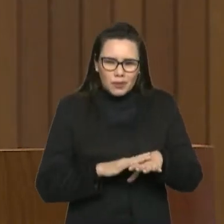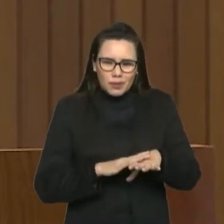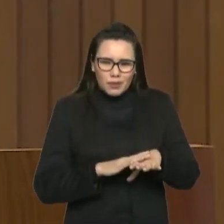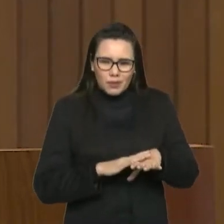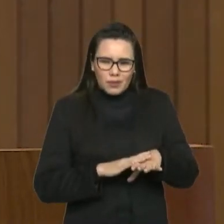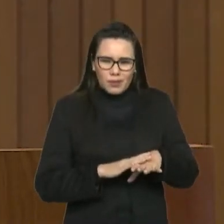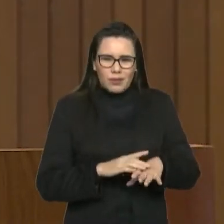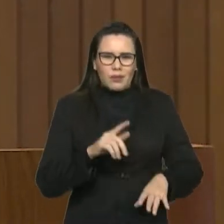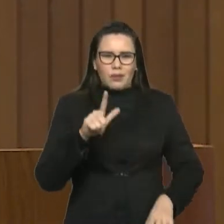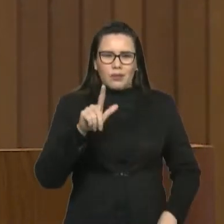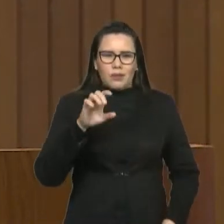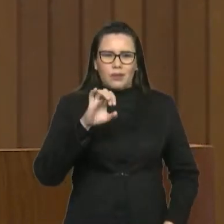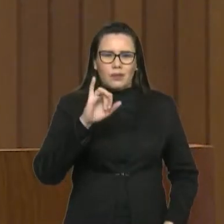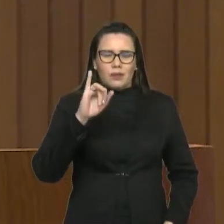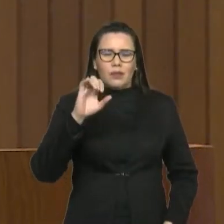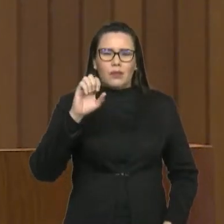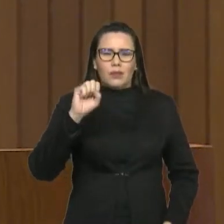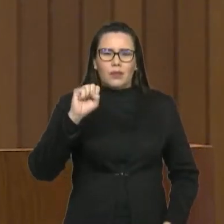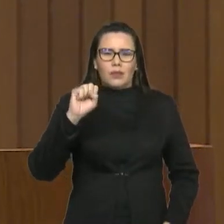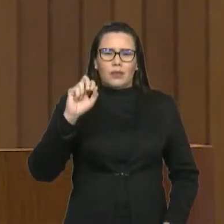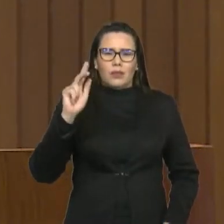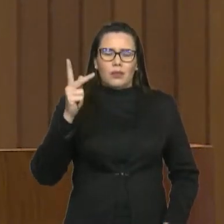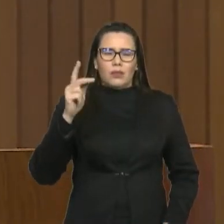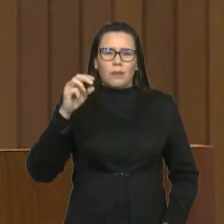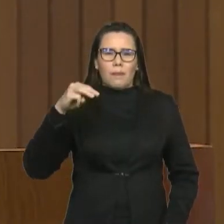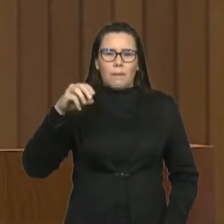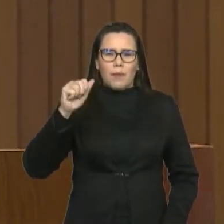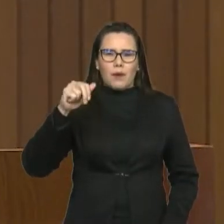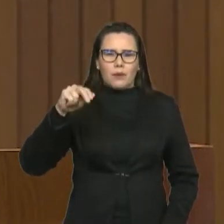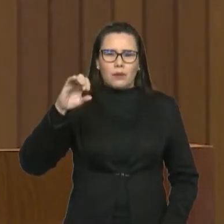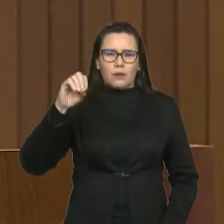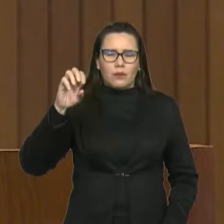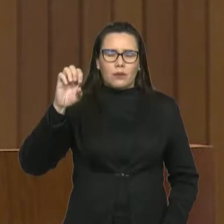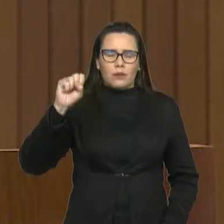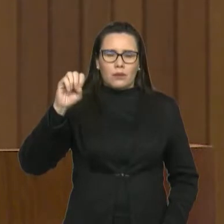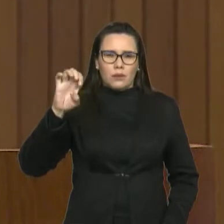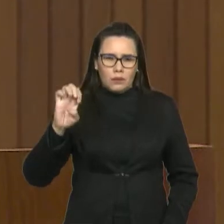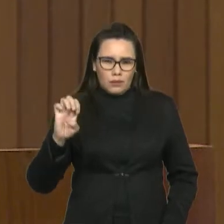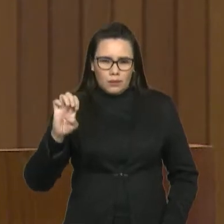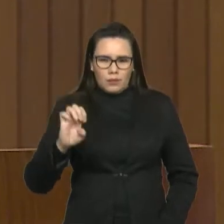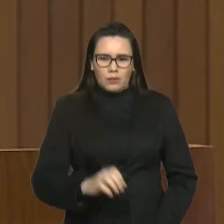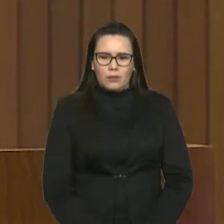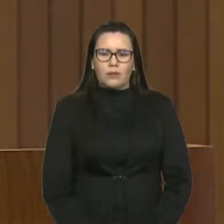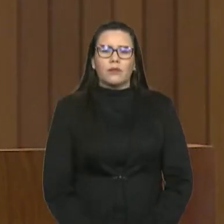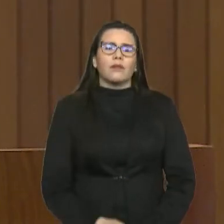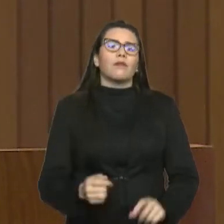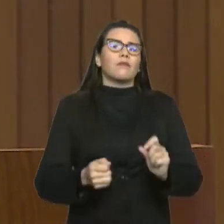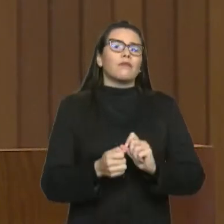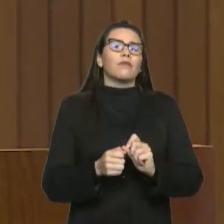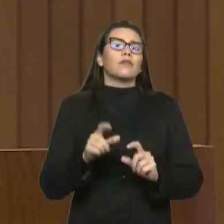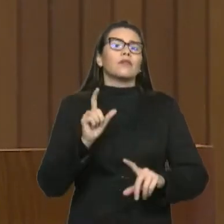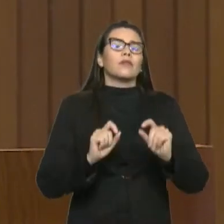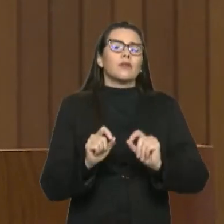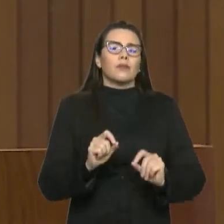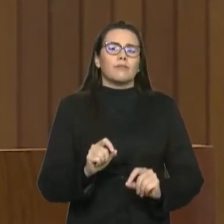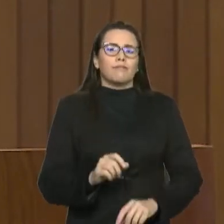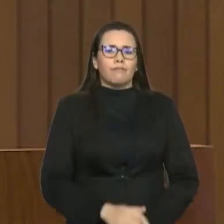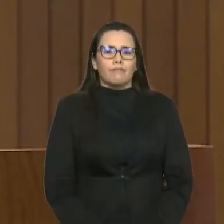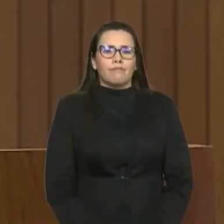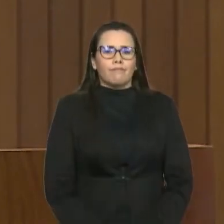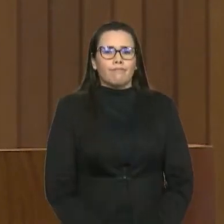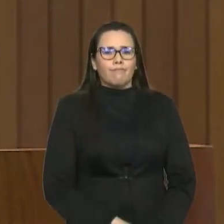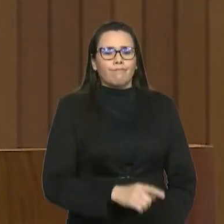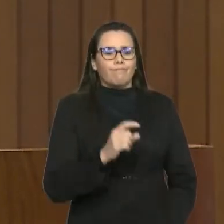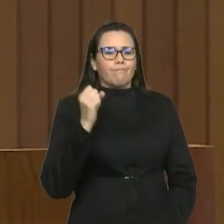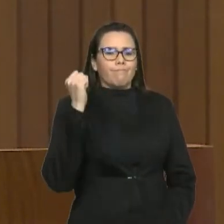realiza a eutanásia desses animais. Desde 2016, o Ministério da Saúde apresenta,